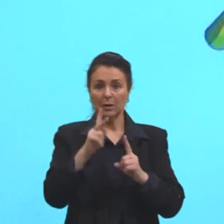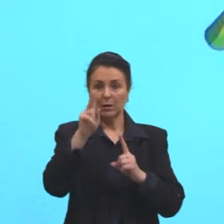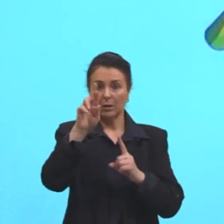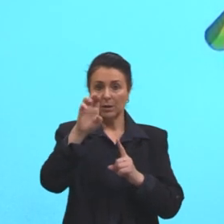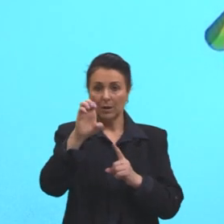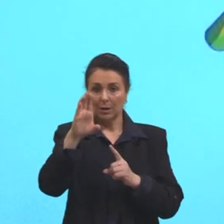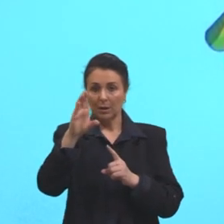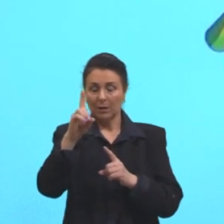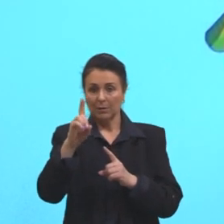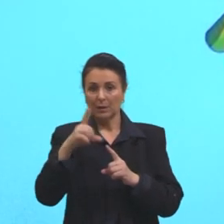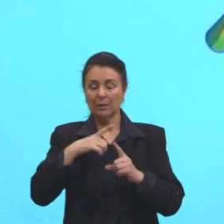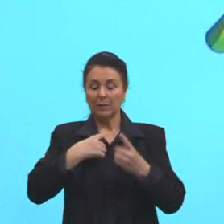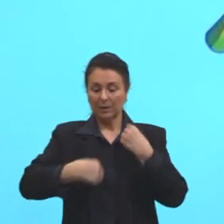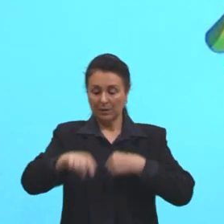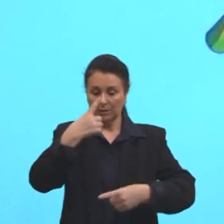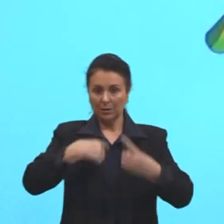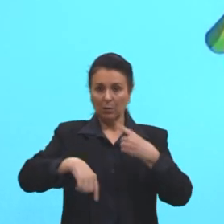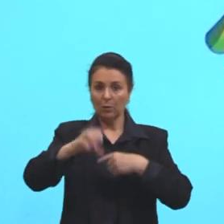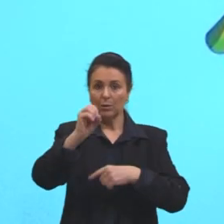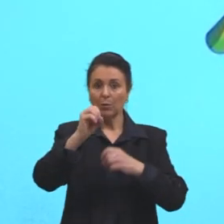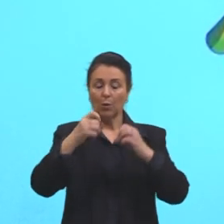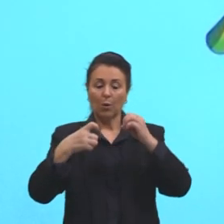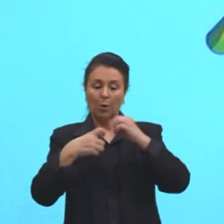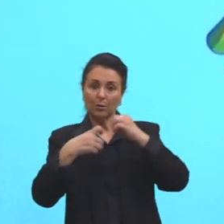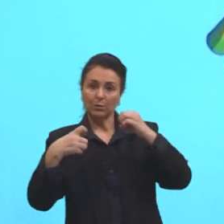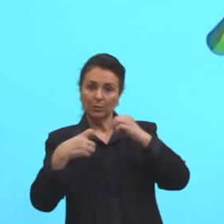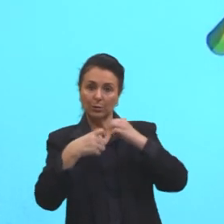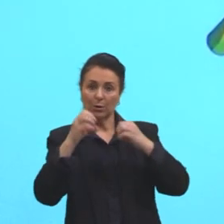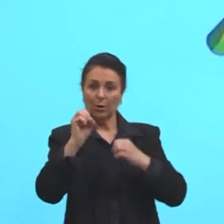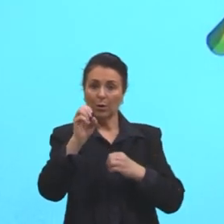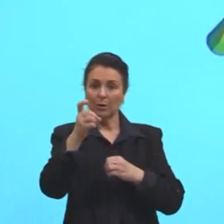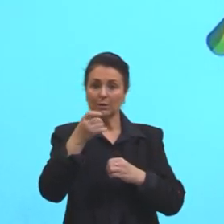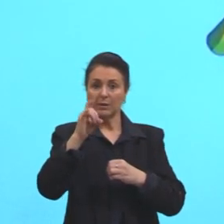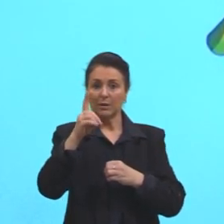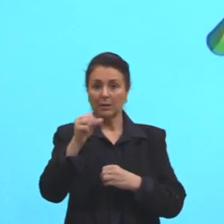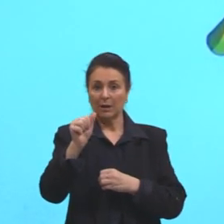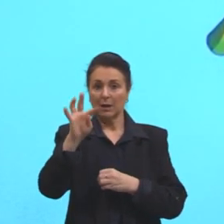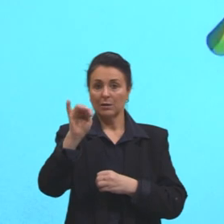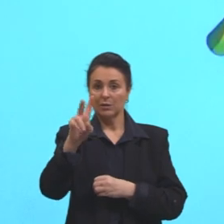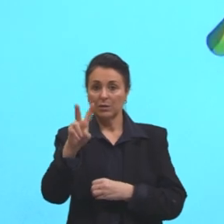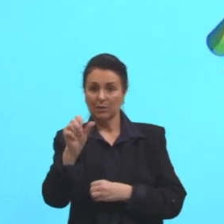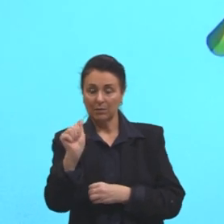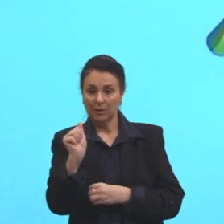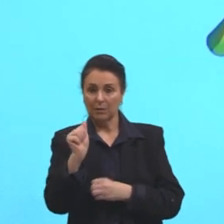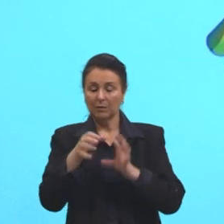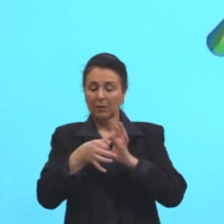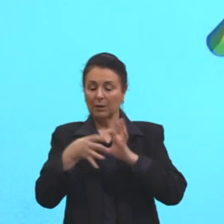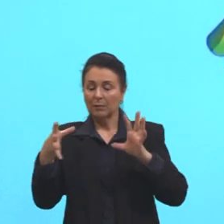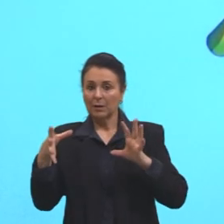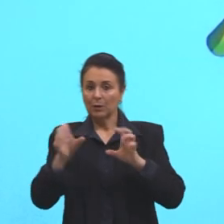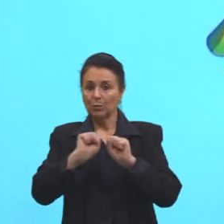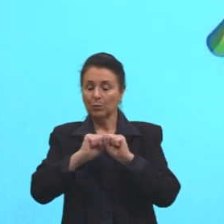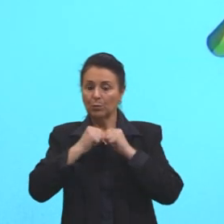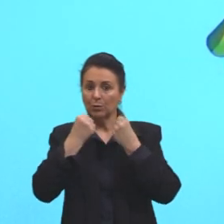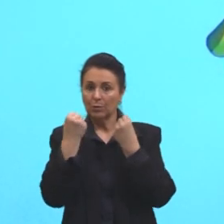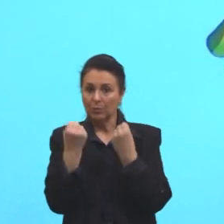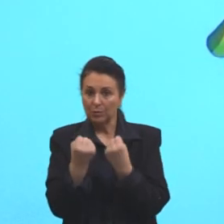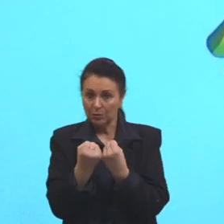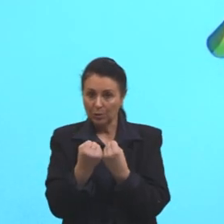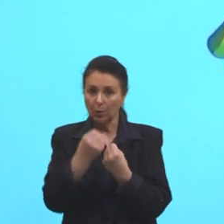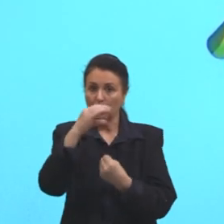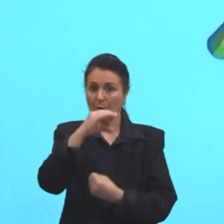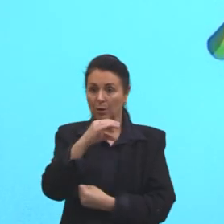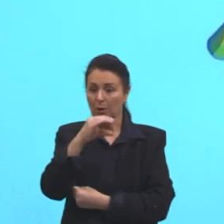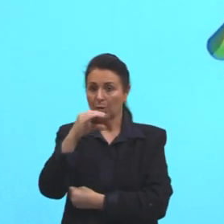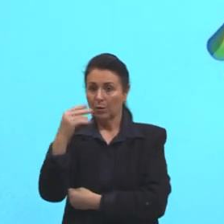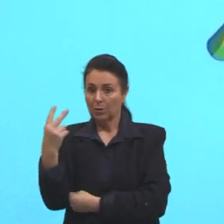oxidativa. Então, através desses sistemas aqui, ela vai liberando energia dióxido de carbono